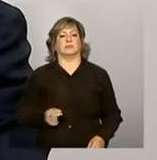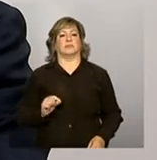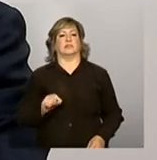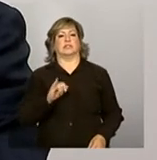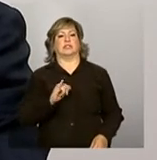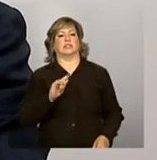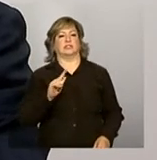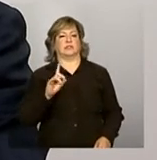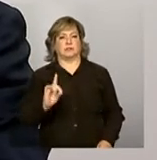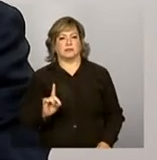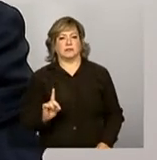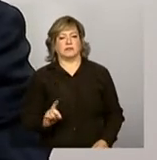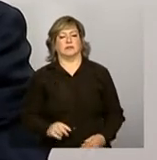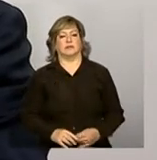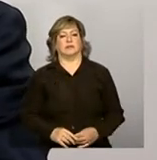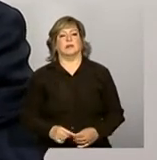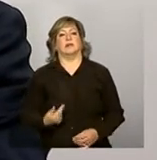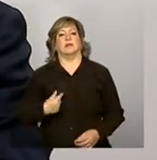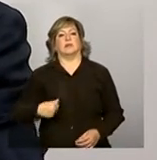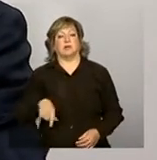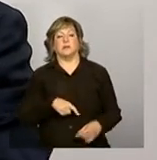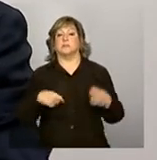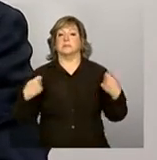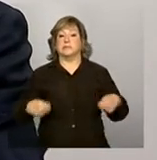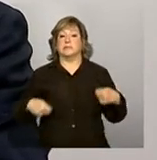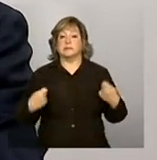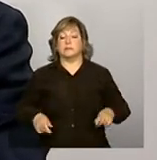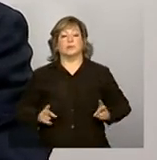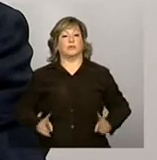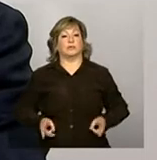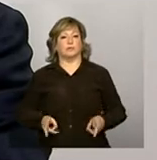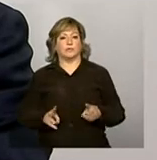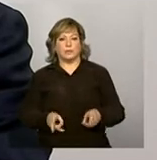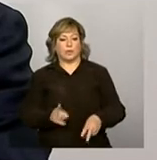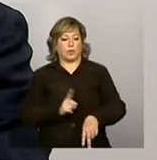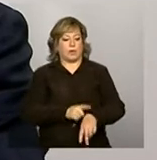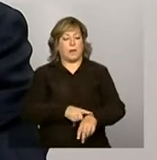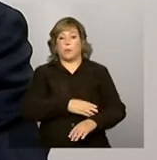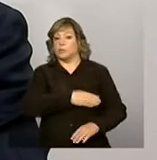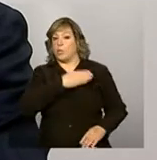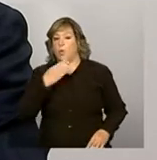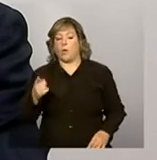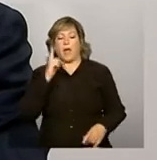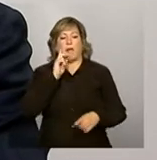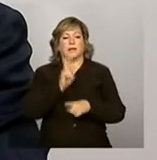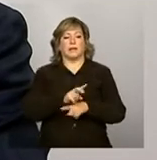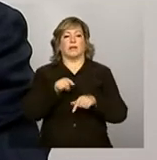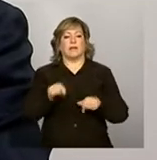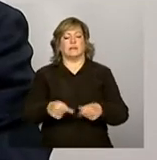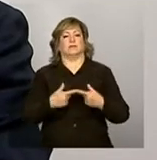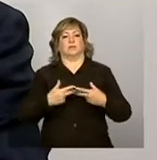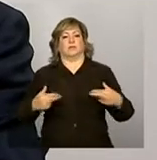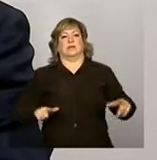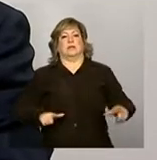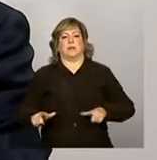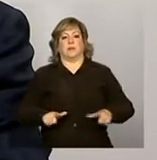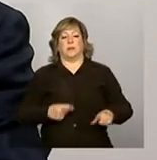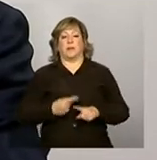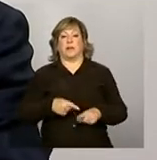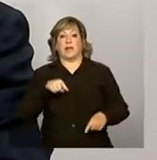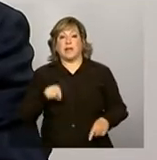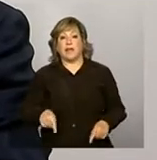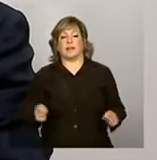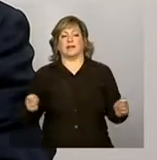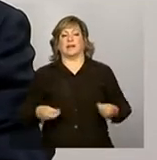e a gente deve permanecer o tempo todo atento a esse tipo de atividade, porque é ela que dá